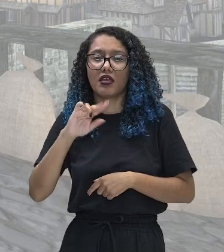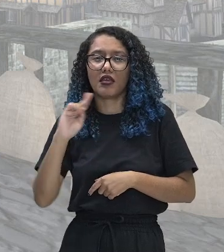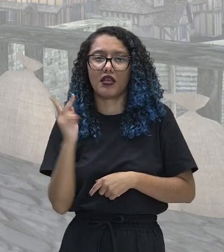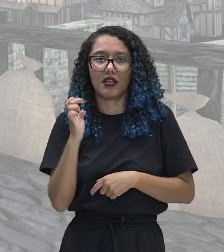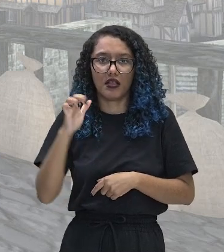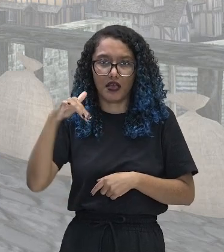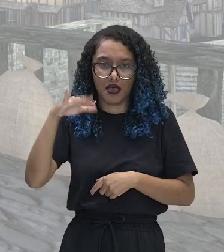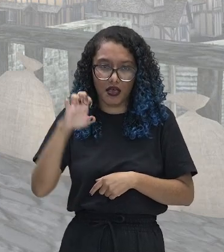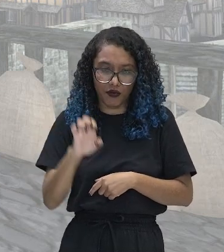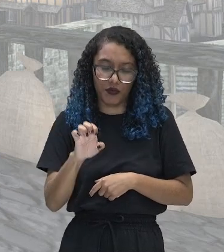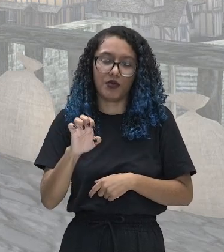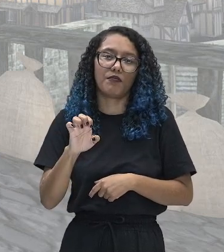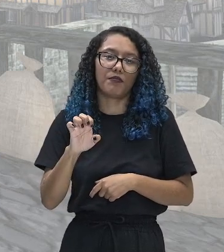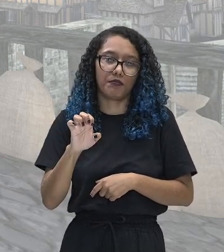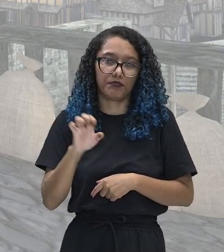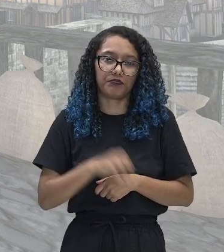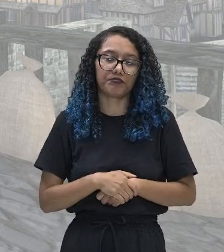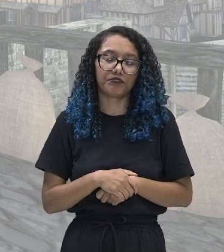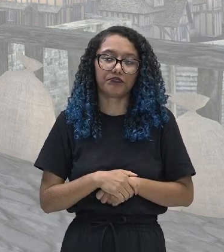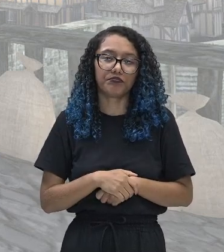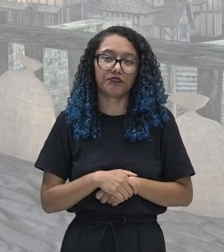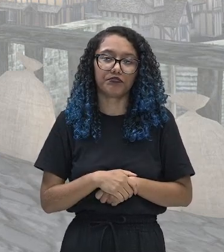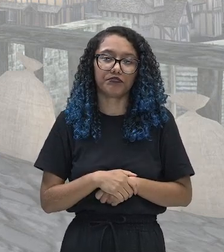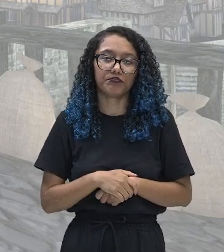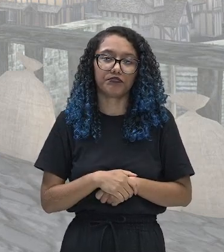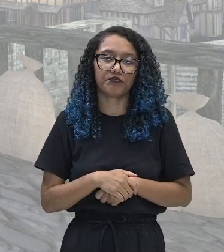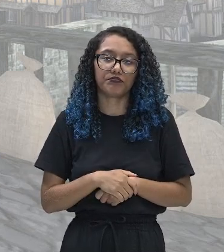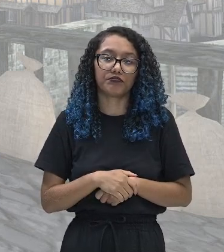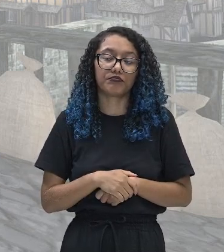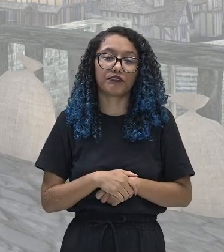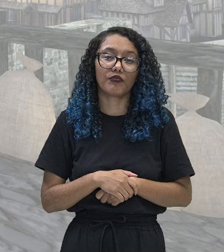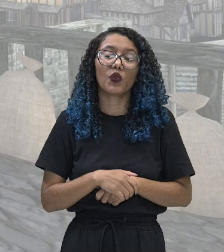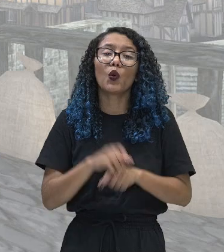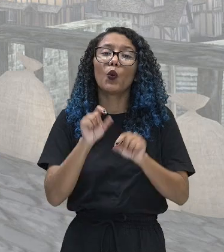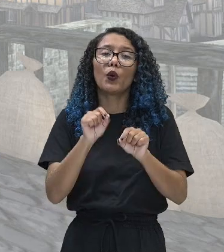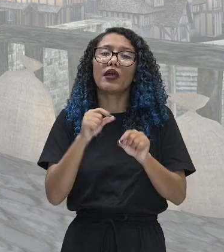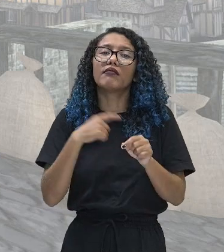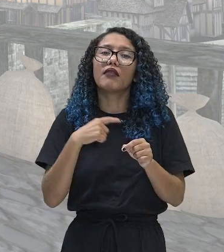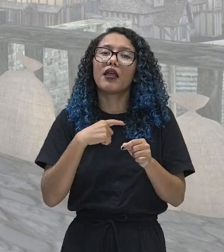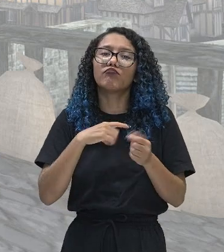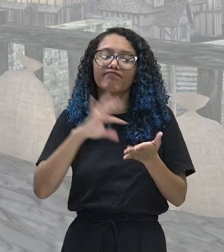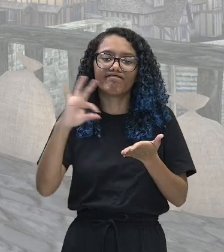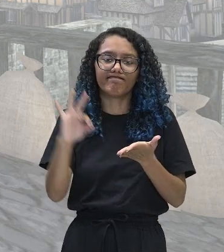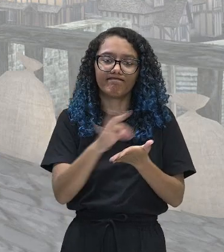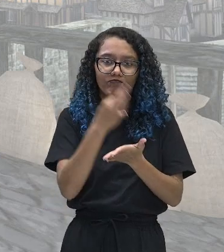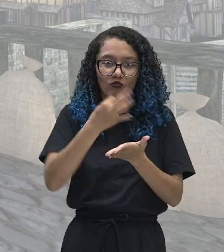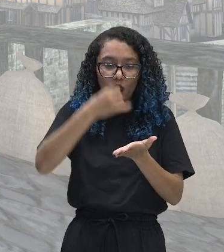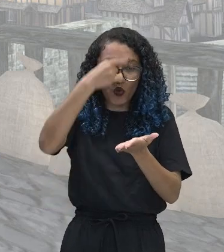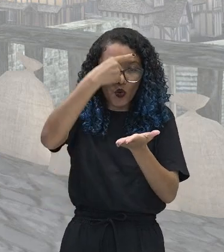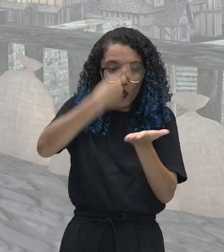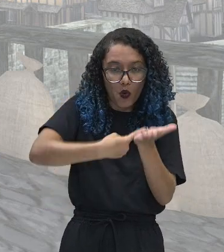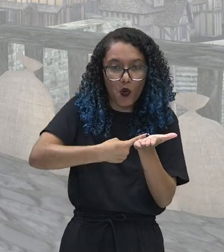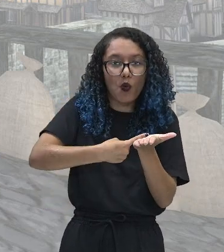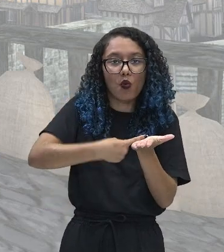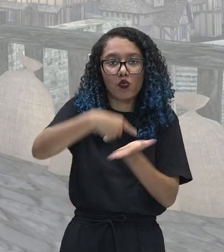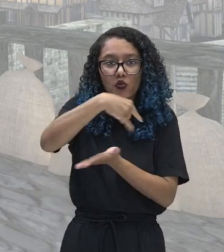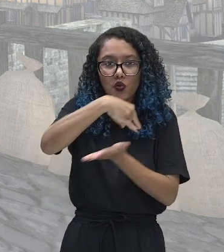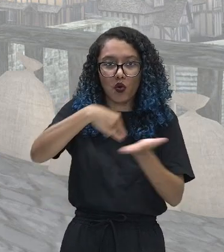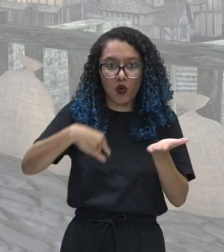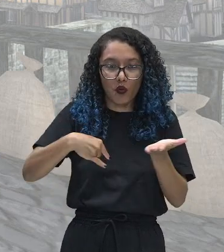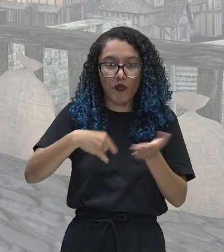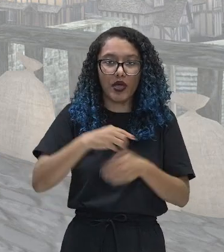Guilherme, rei da Inglaterra, resolve, então, assinar um acordo dando plenos poderes para os